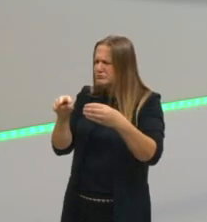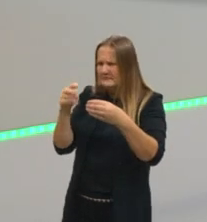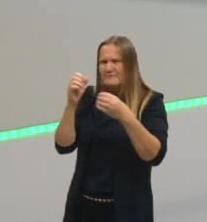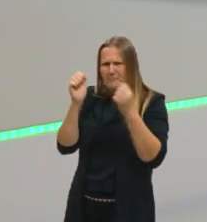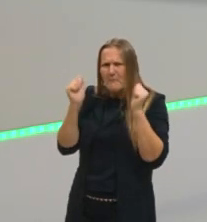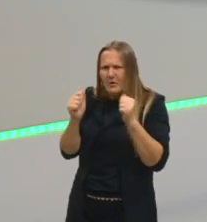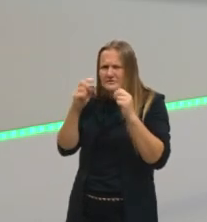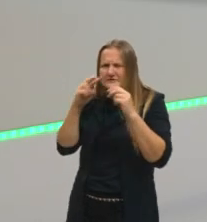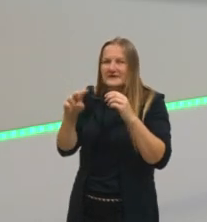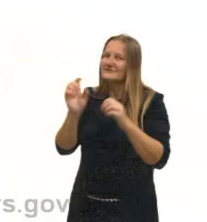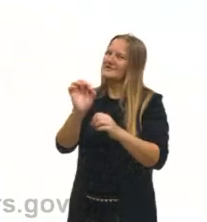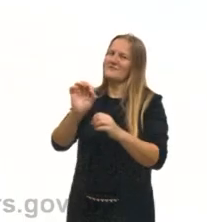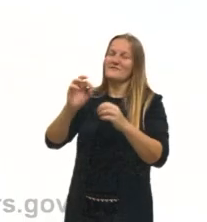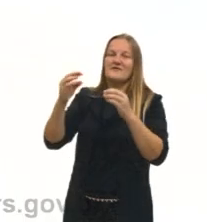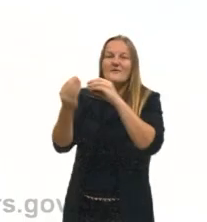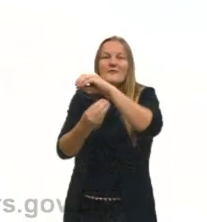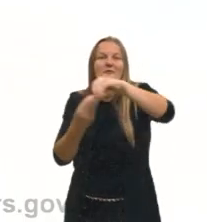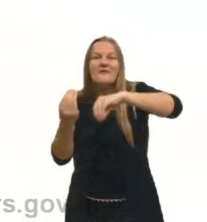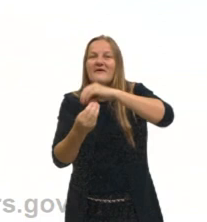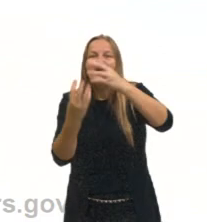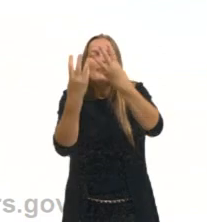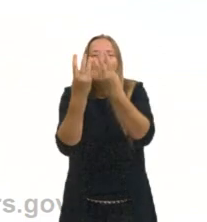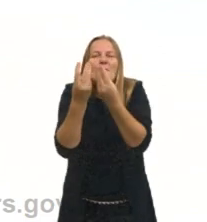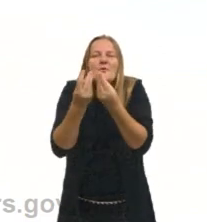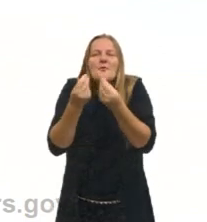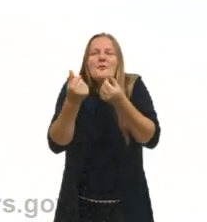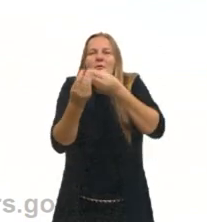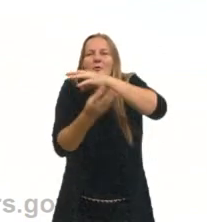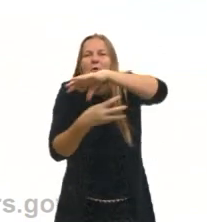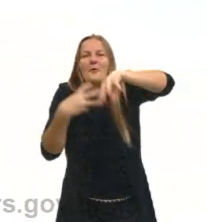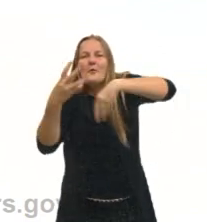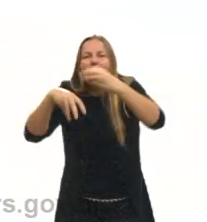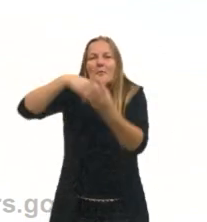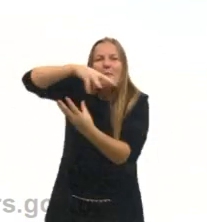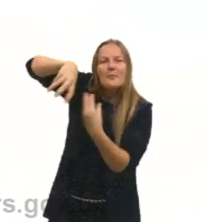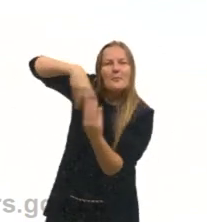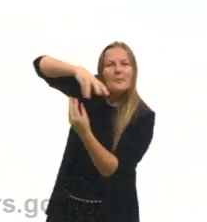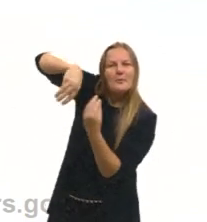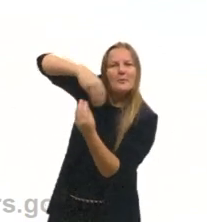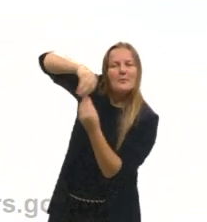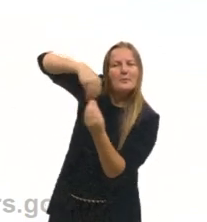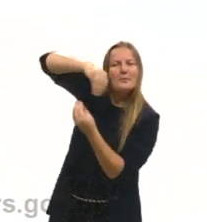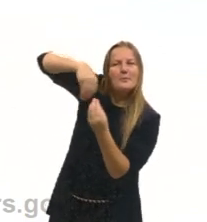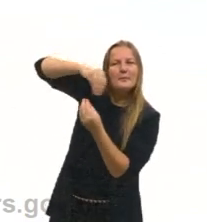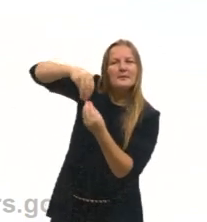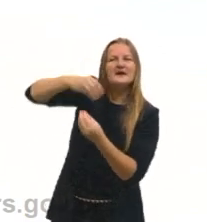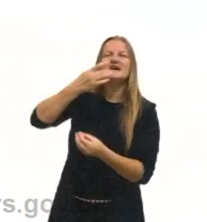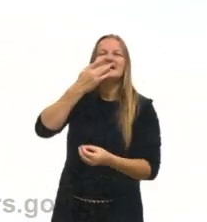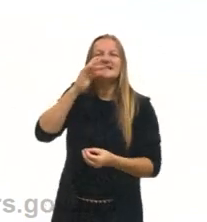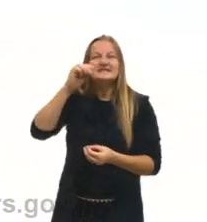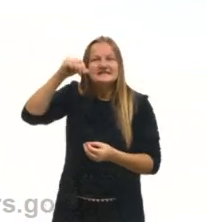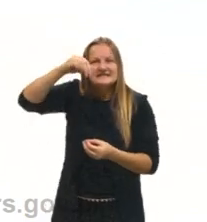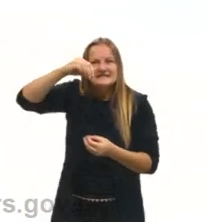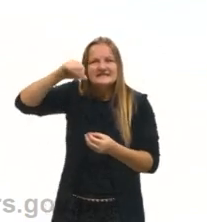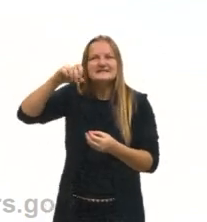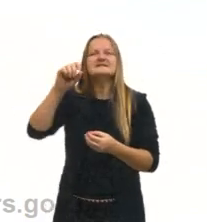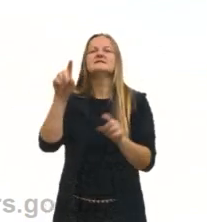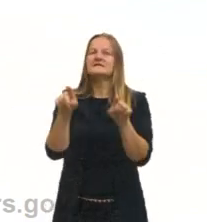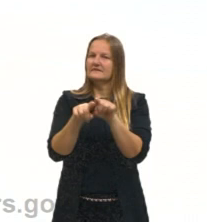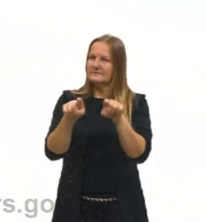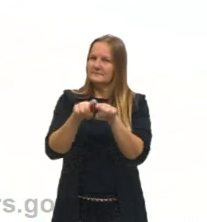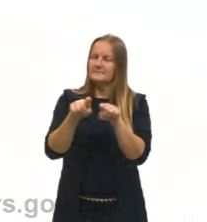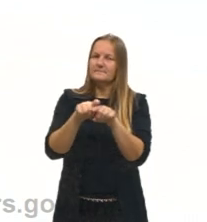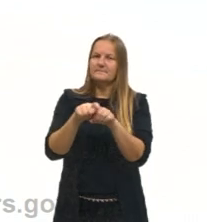mistura homogênea, porque foi dissolvido o açúcar, né? O sal ocorre a mesma coisa, né? Quando dissolve.